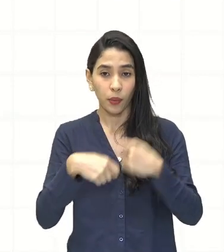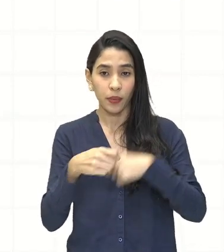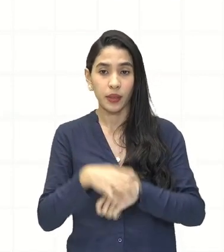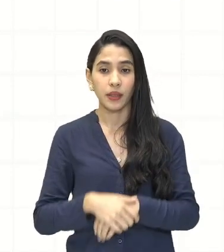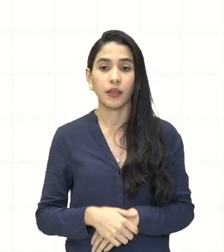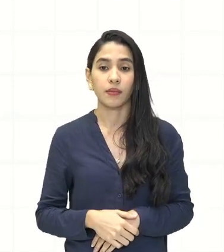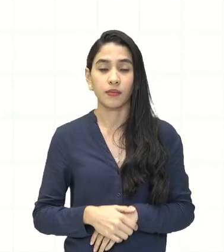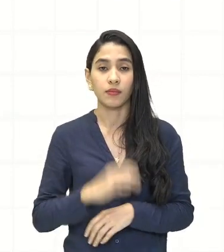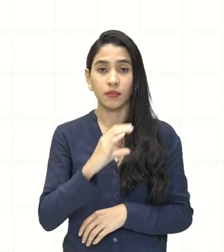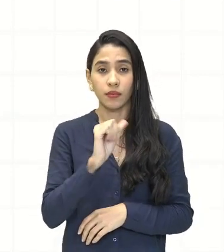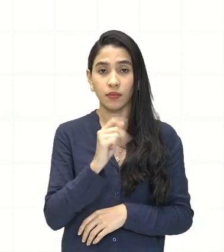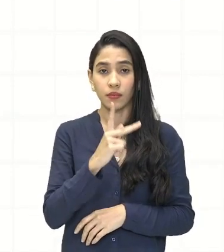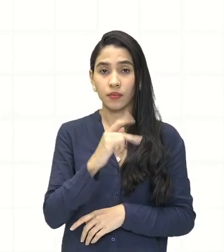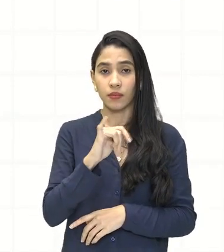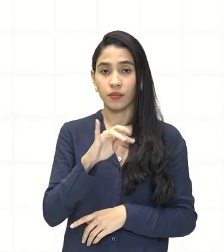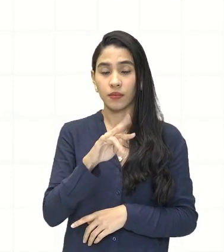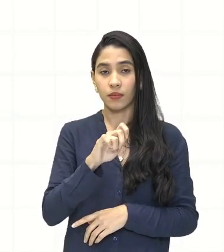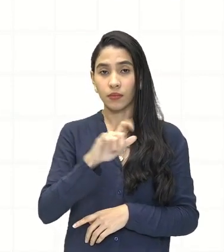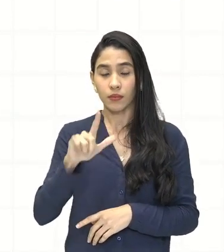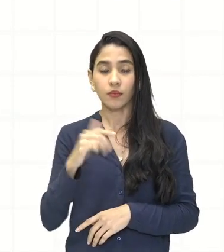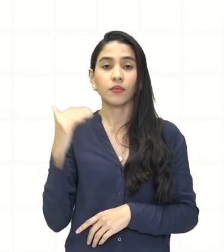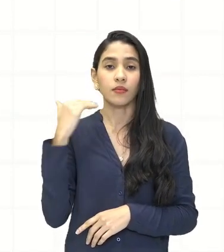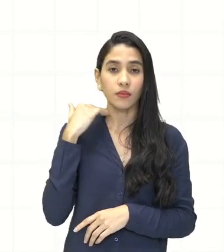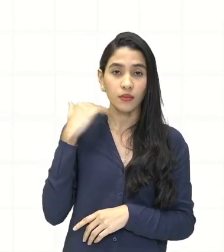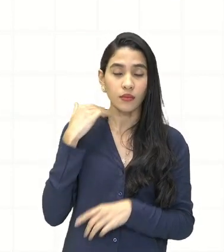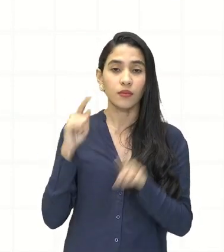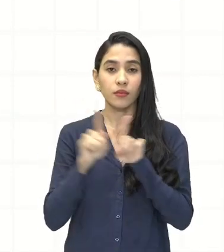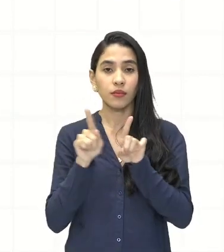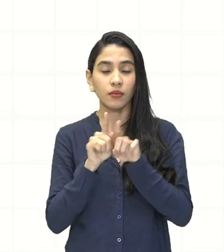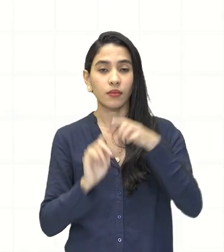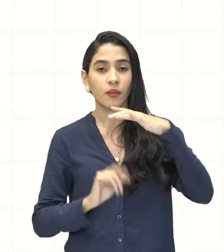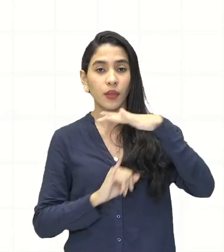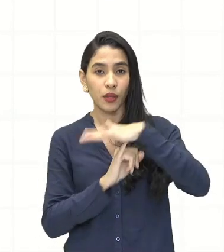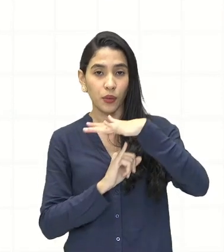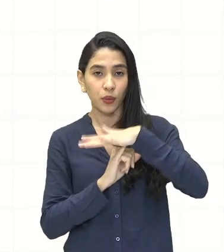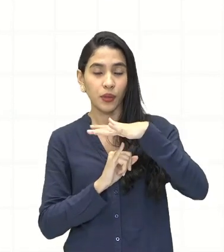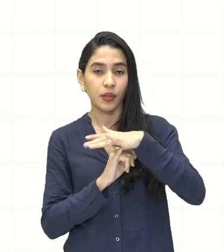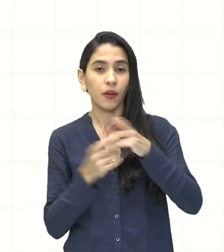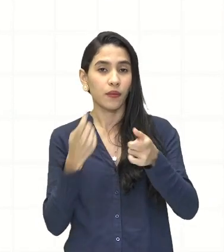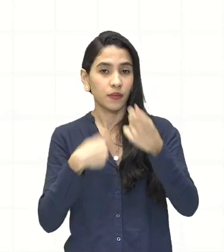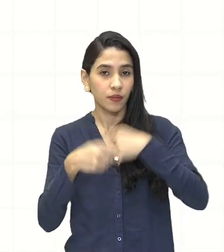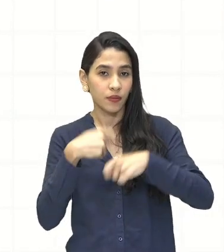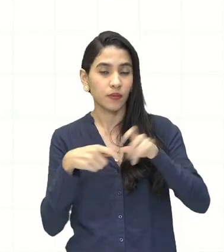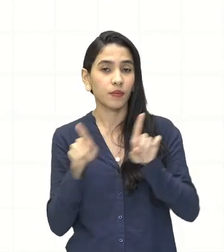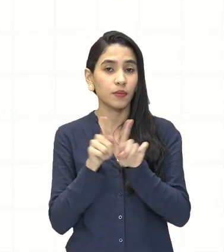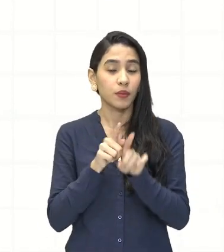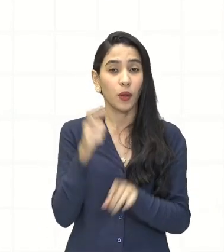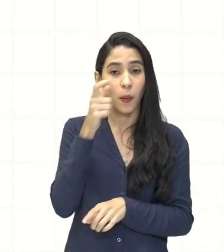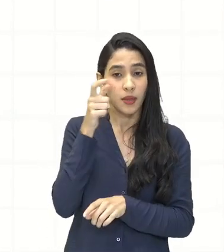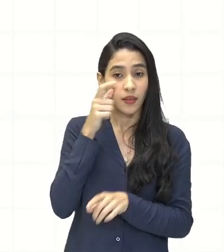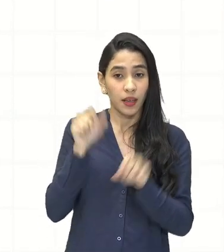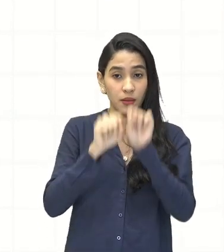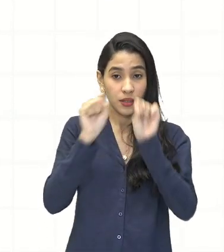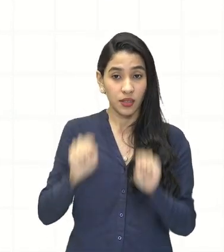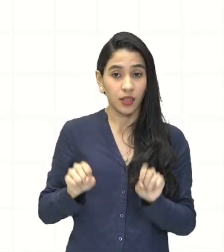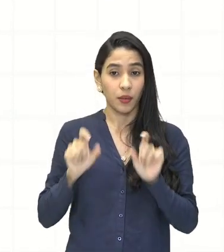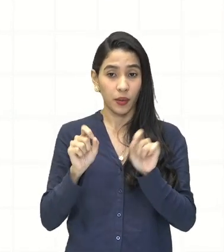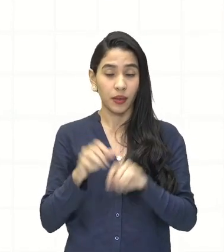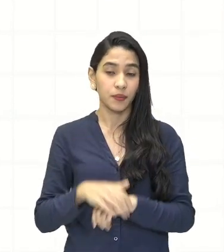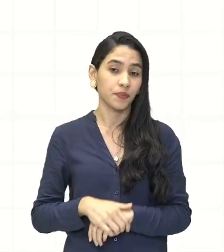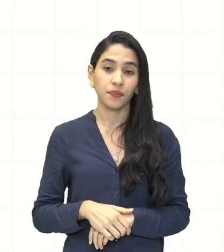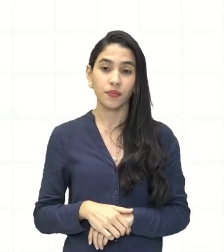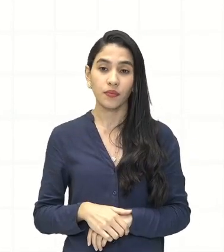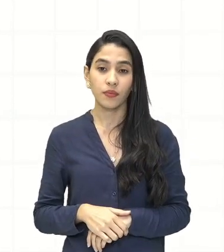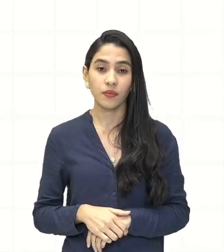capital em bancos e em instituições financeiras. Vamos observar nesse sistema a